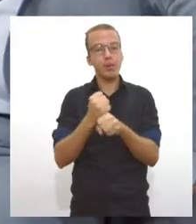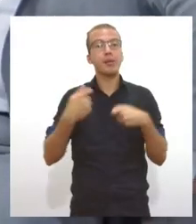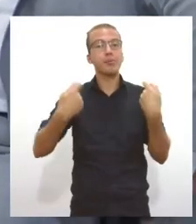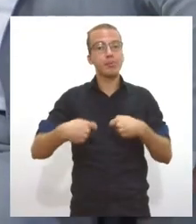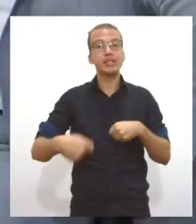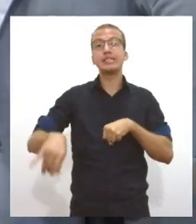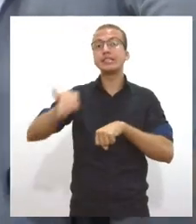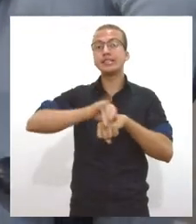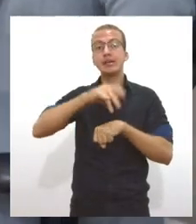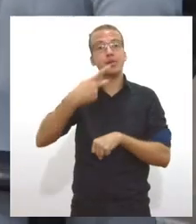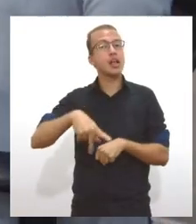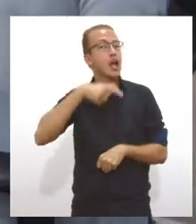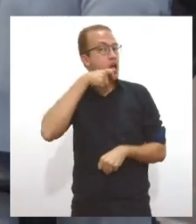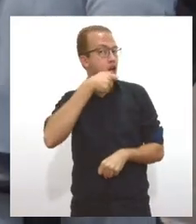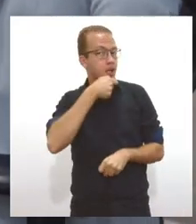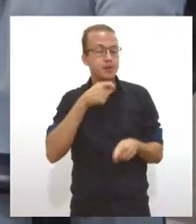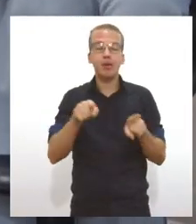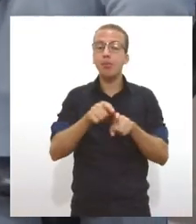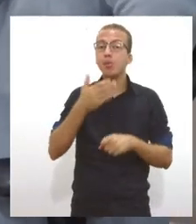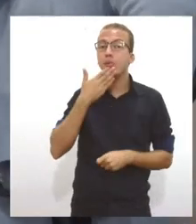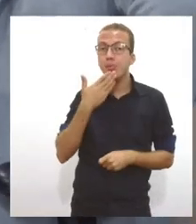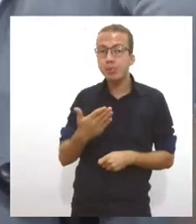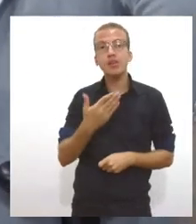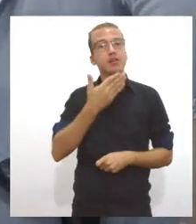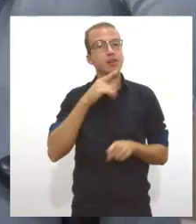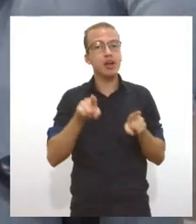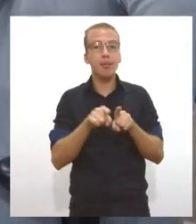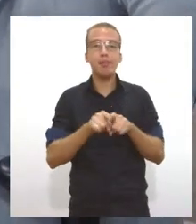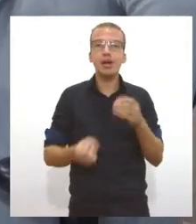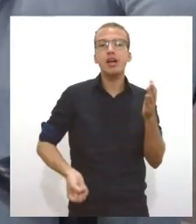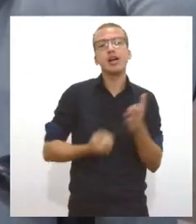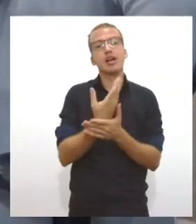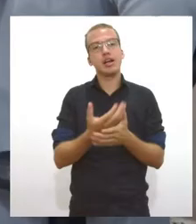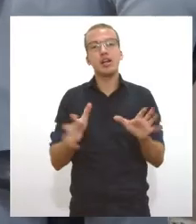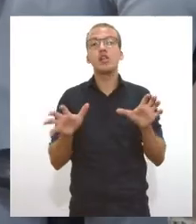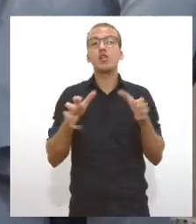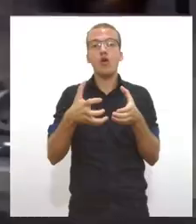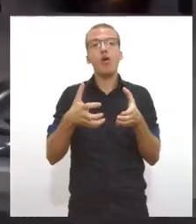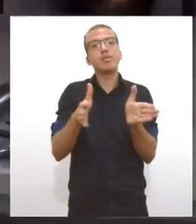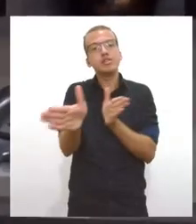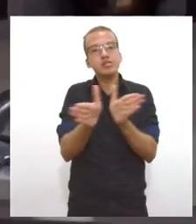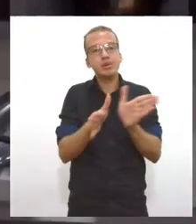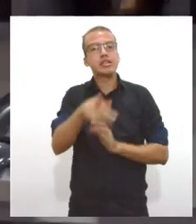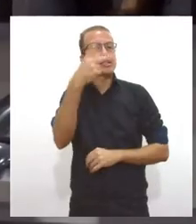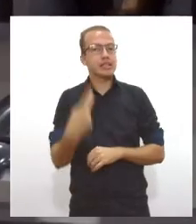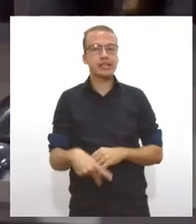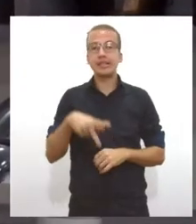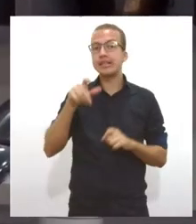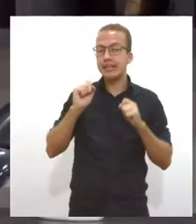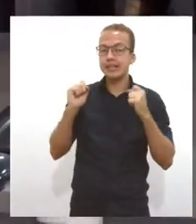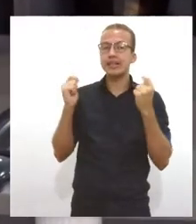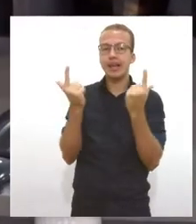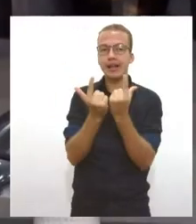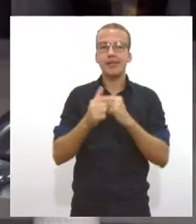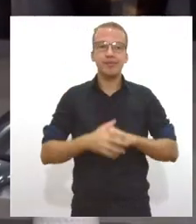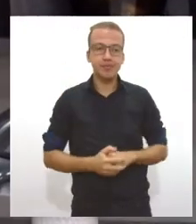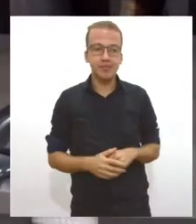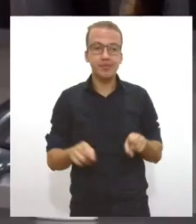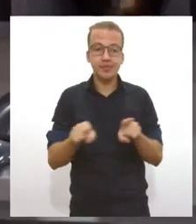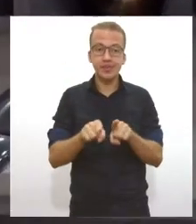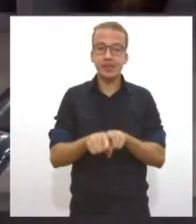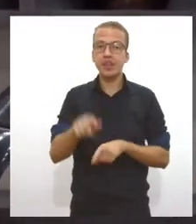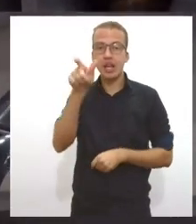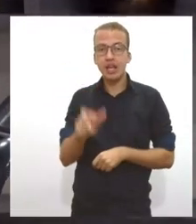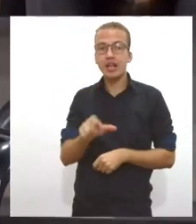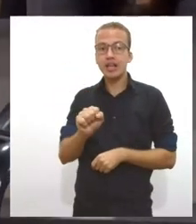os pedidos, também foi reivindicada a criação de uma comissão de acessibilidade na Alese. Para o integrante do Movimento pela Inclusão, Samuel